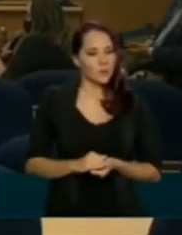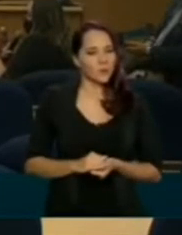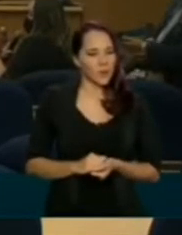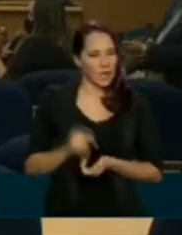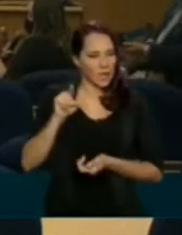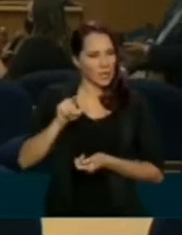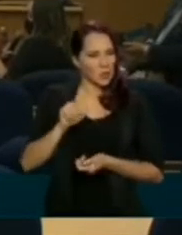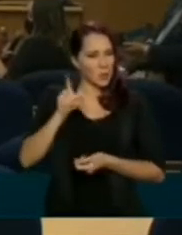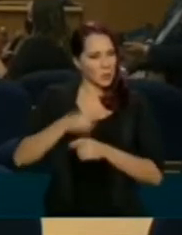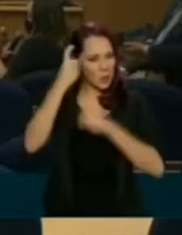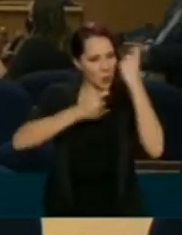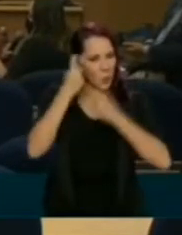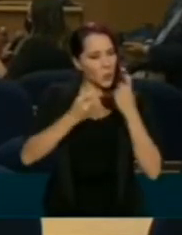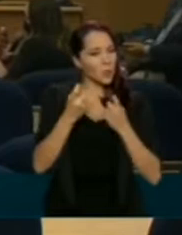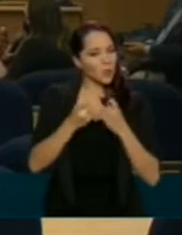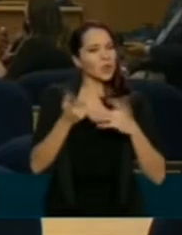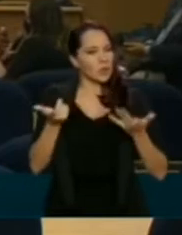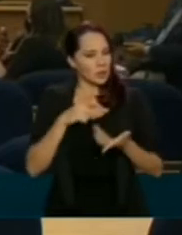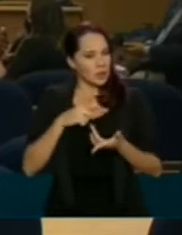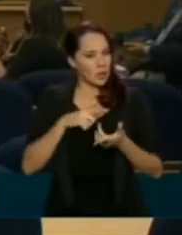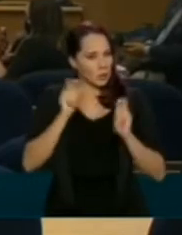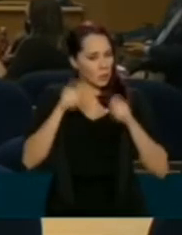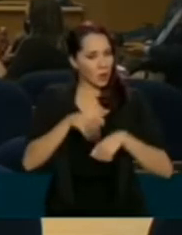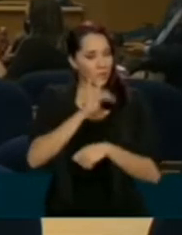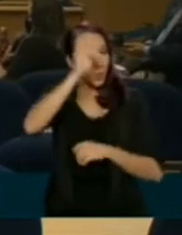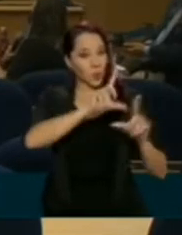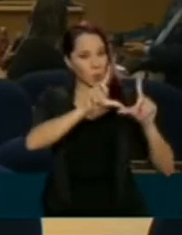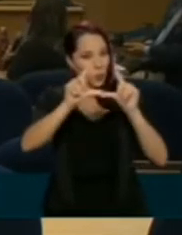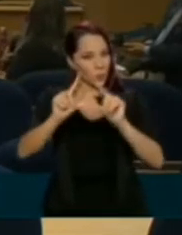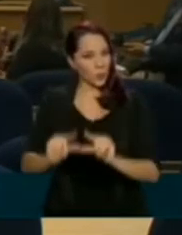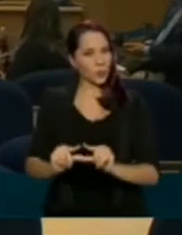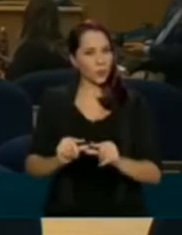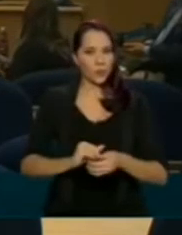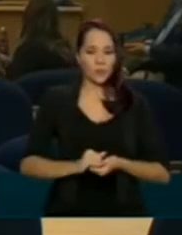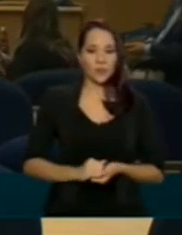Isso não seria preocupante? Há expectativa para diminuir essa média móvel?